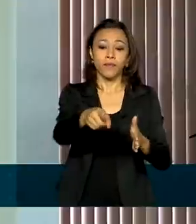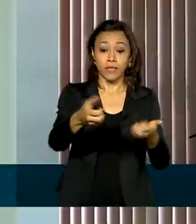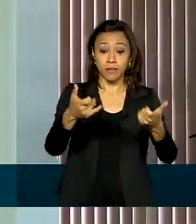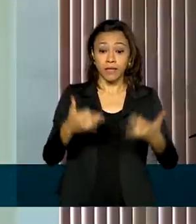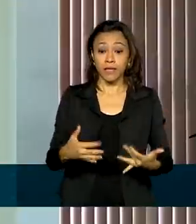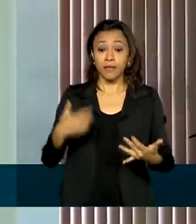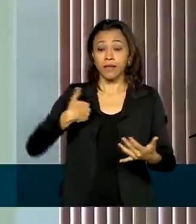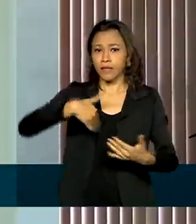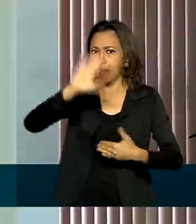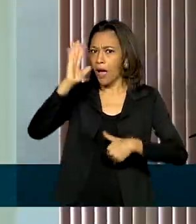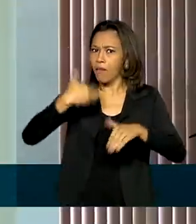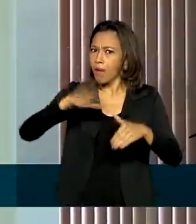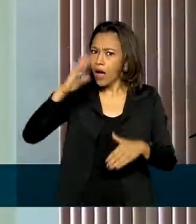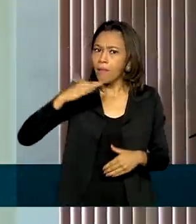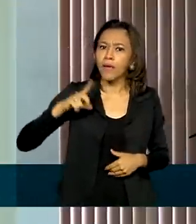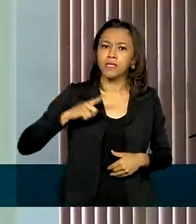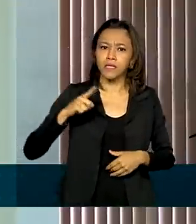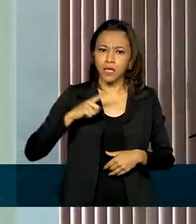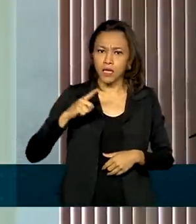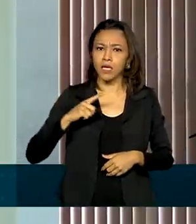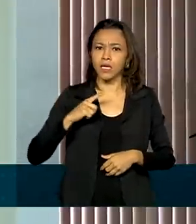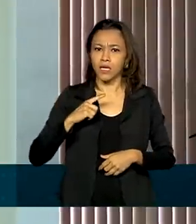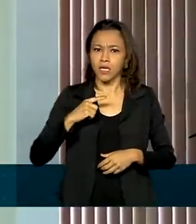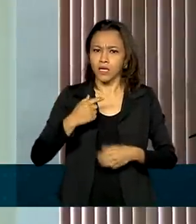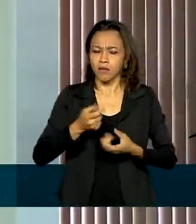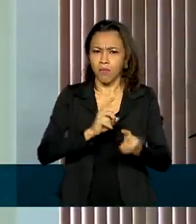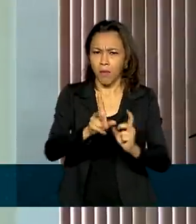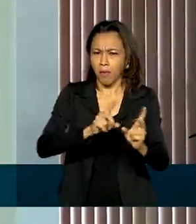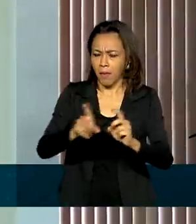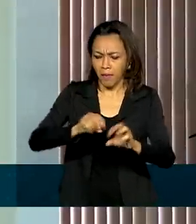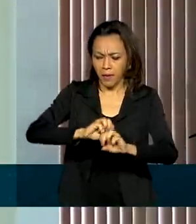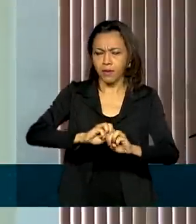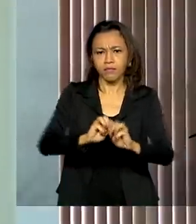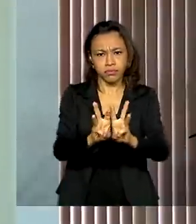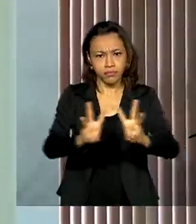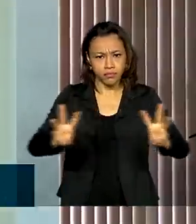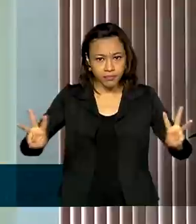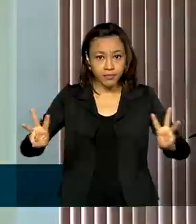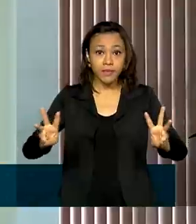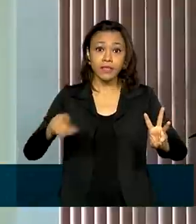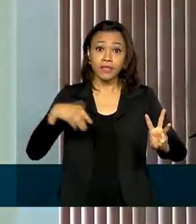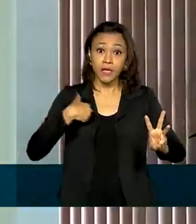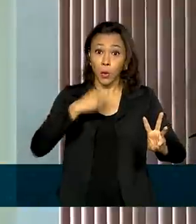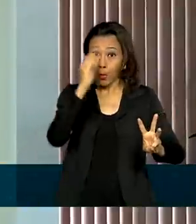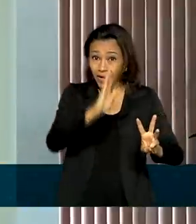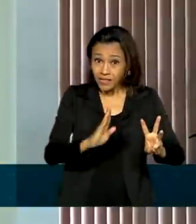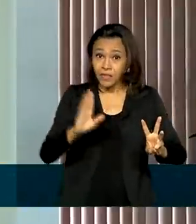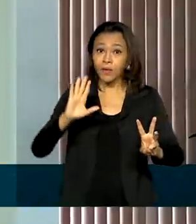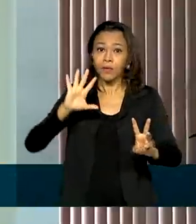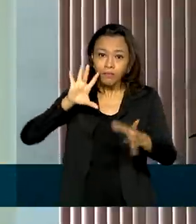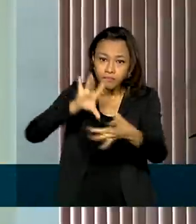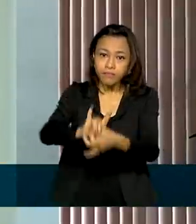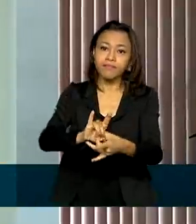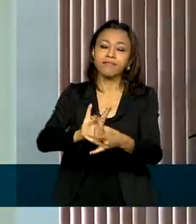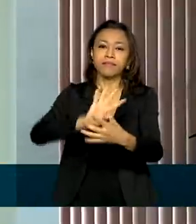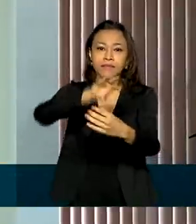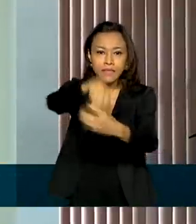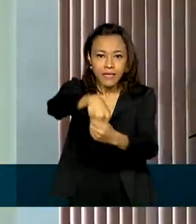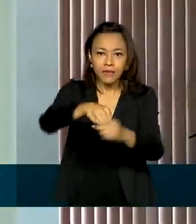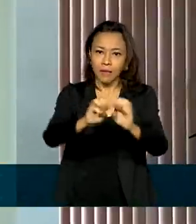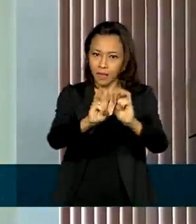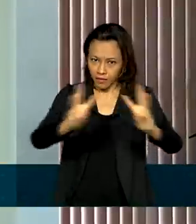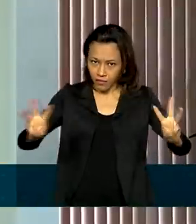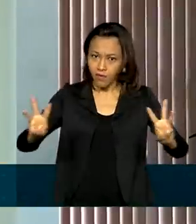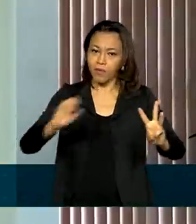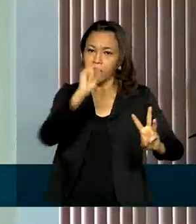transações comerciais de natureza internacional. E nesse sentido, a adesão do Brasil a essa plataforma significa